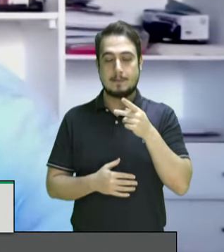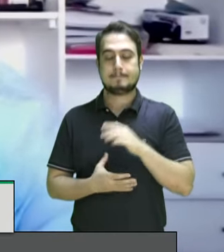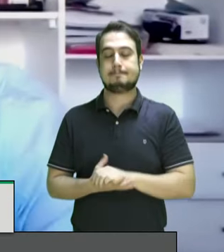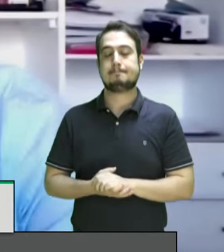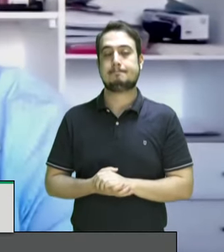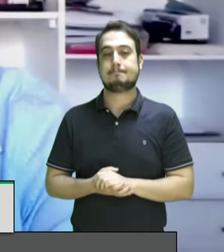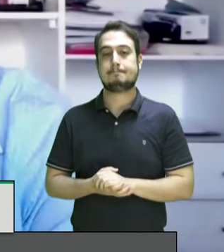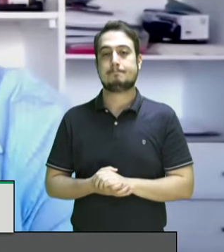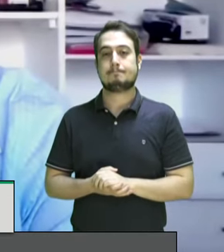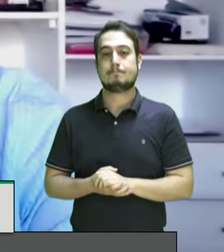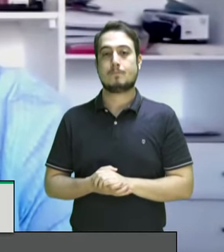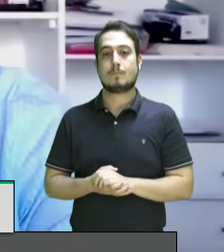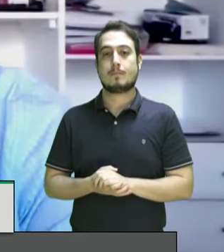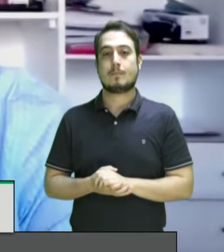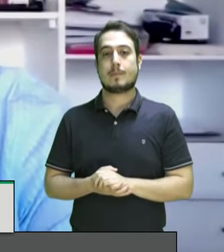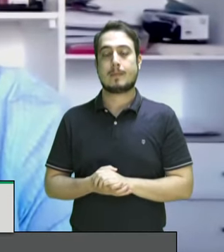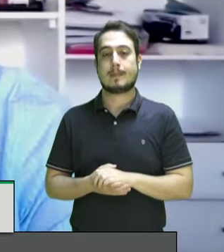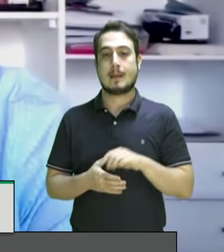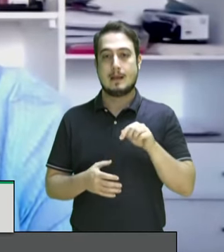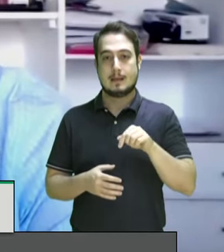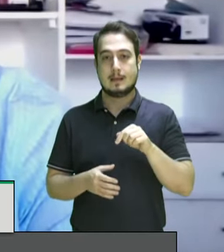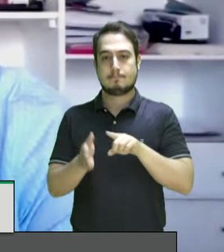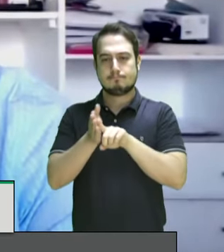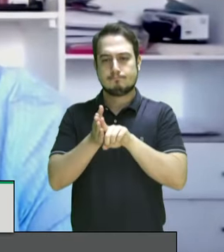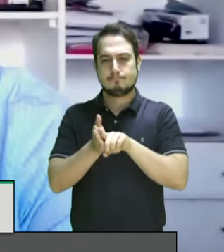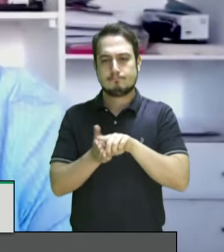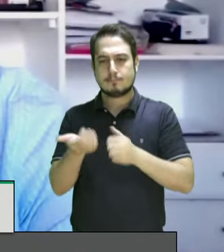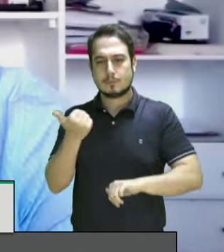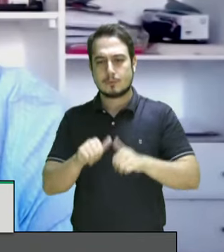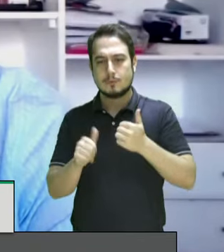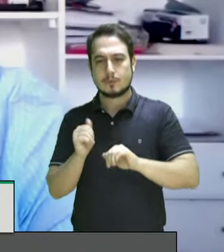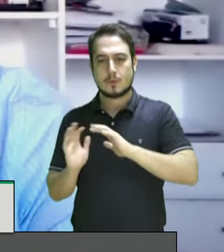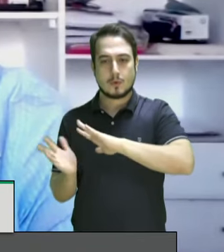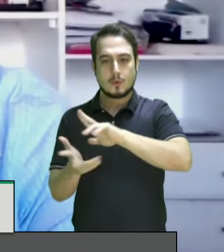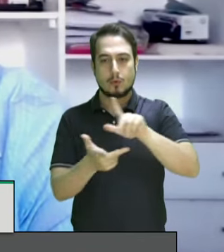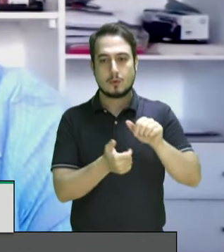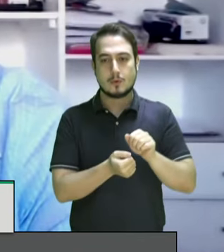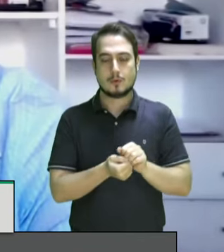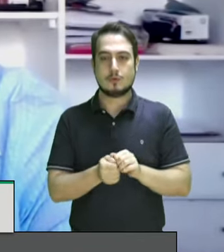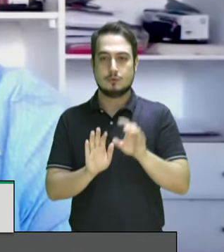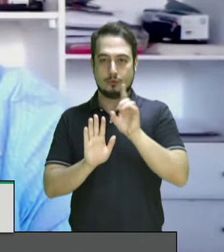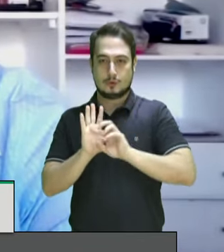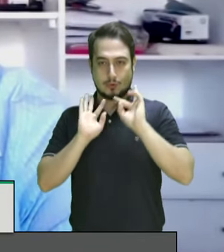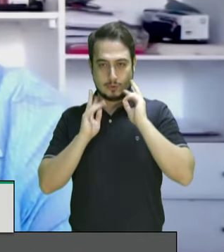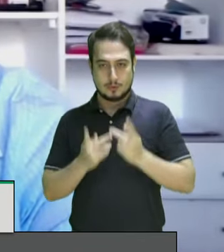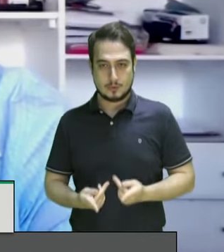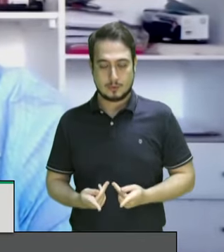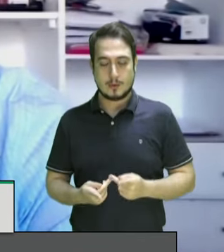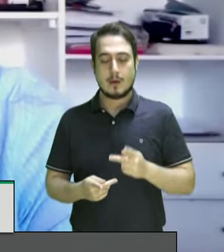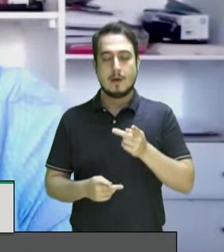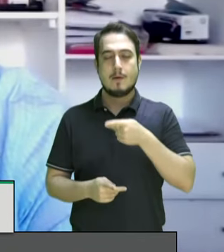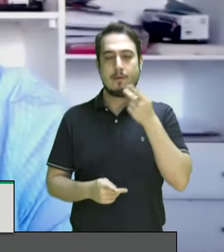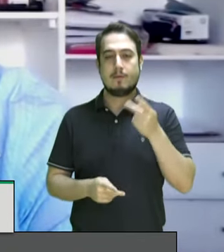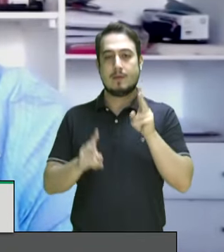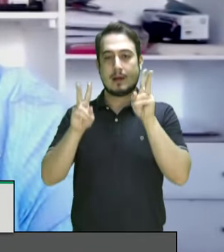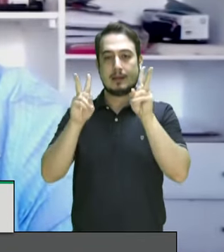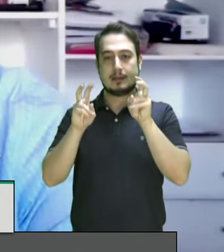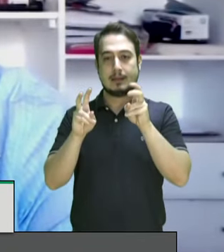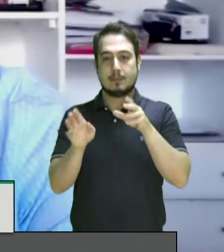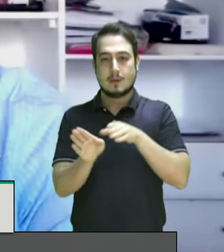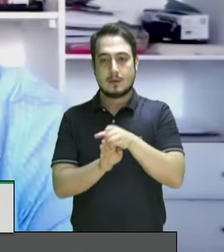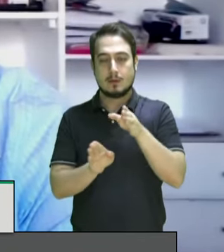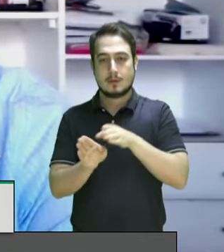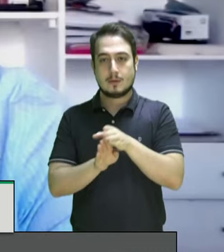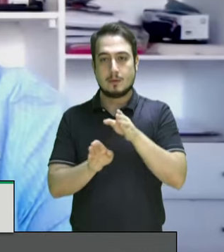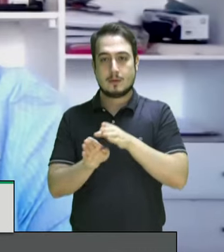dessa audiência do Observatório da Revisão Periódica Universal da Comissão de Direitos Humanos, que trata sobre recomendações